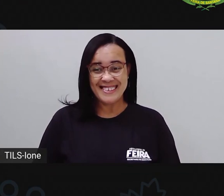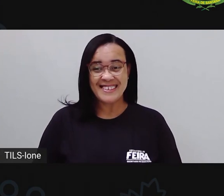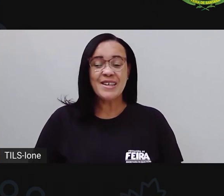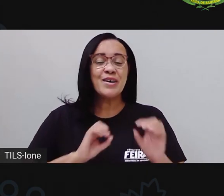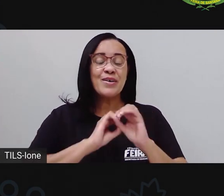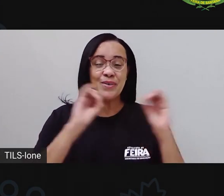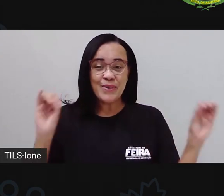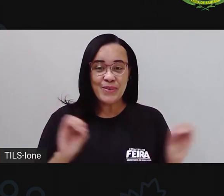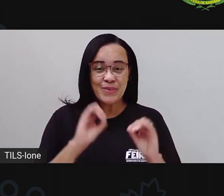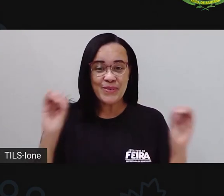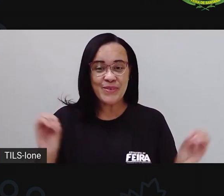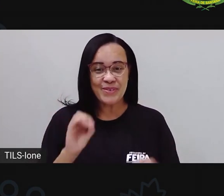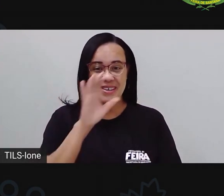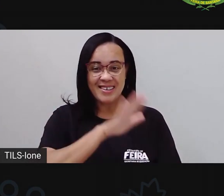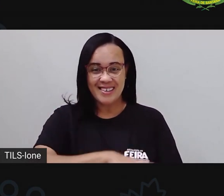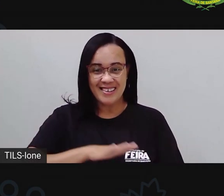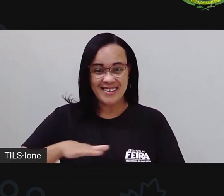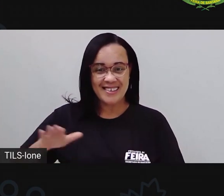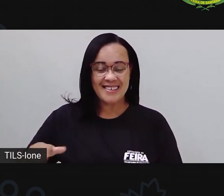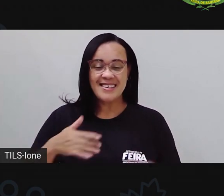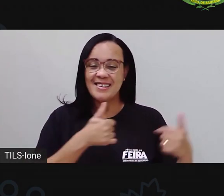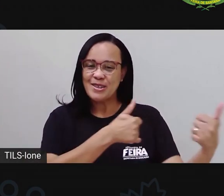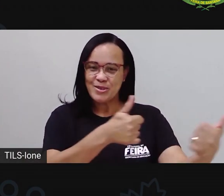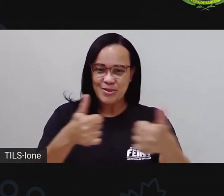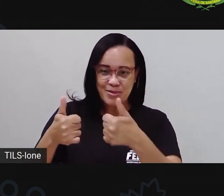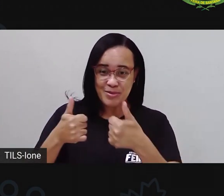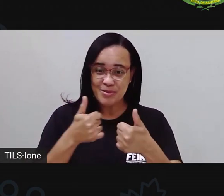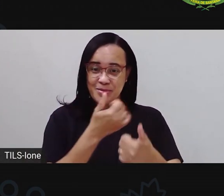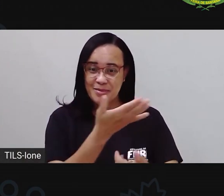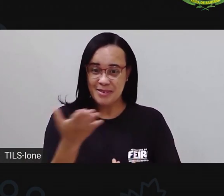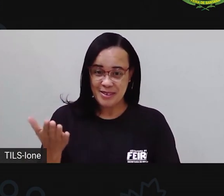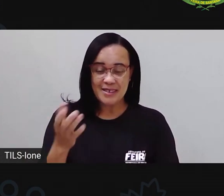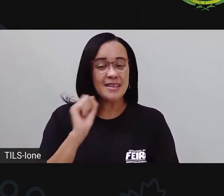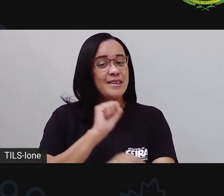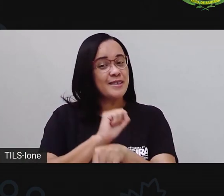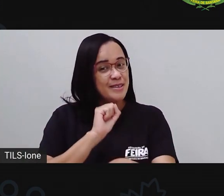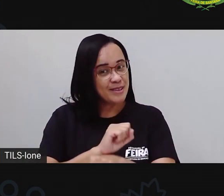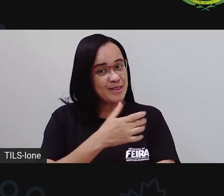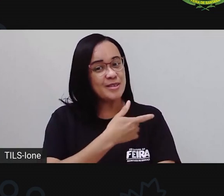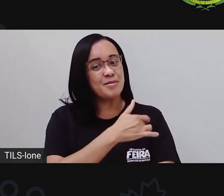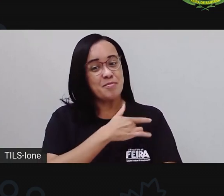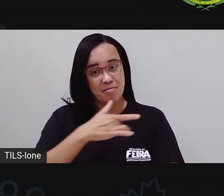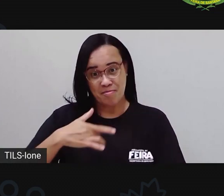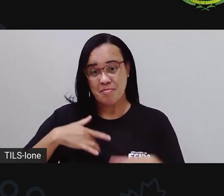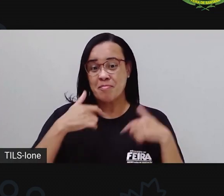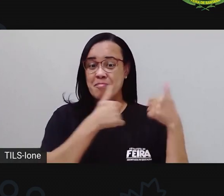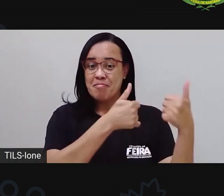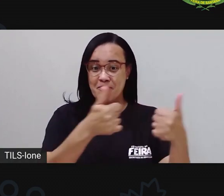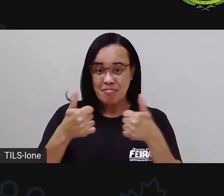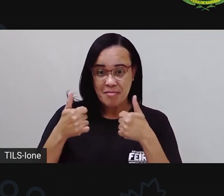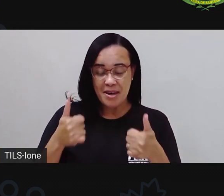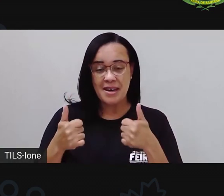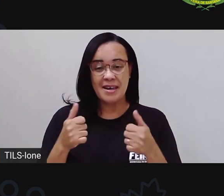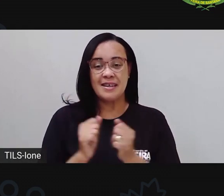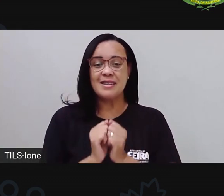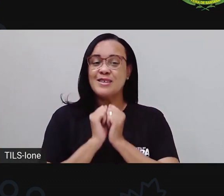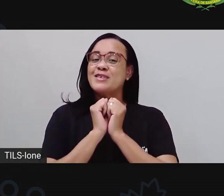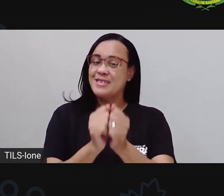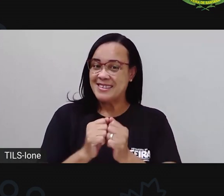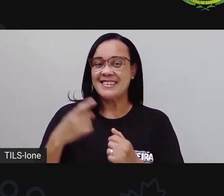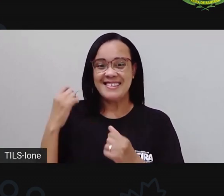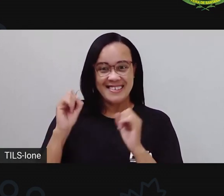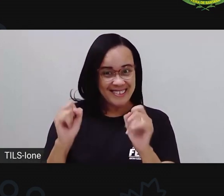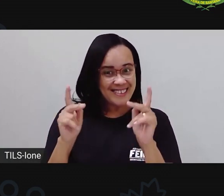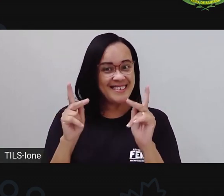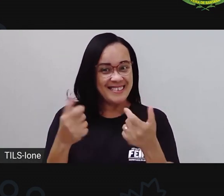Olá, crianças! Tudo bem com vocês? Espero que vocês estejam bem. Está tudo bem comigo? Está tudo bem com você, Ione?